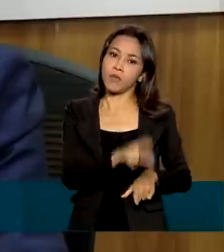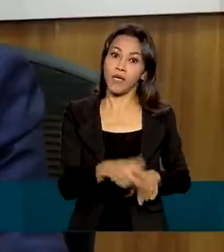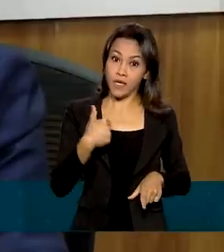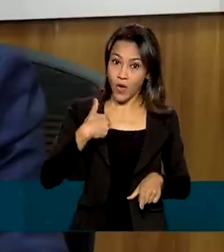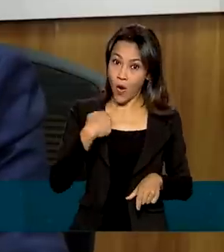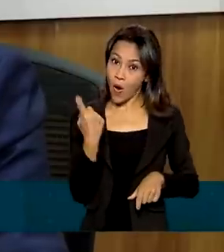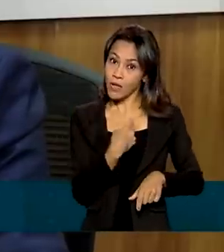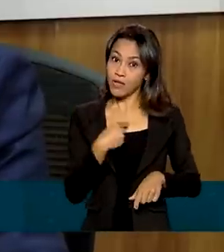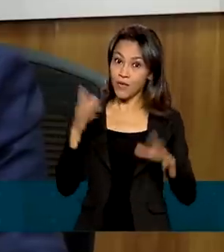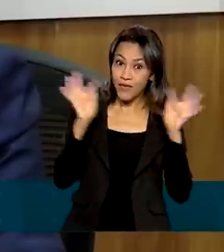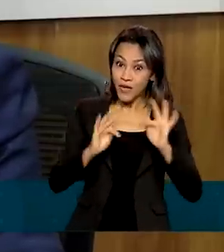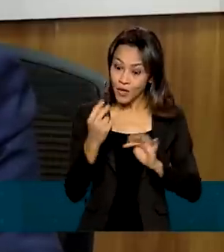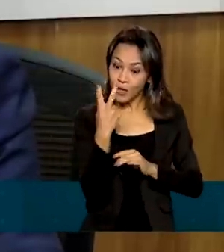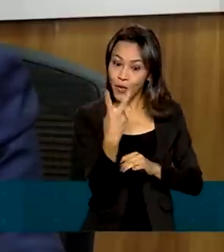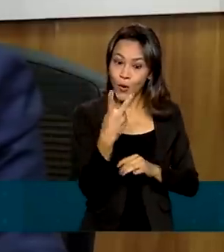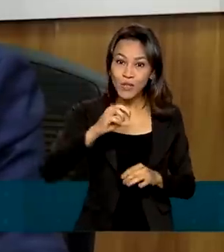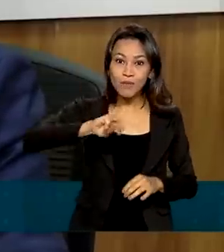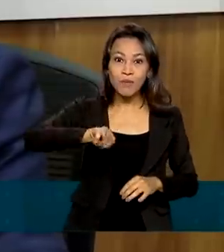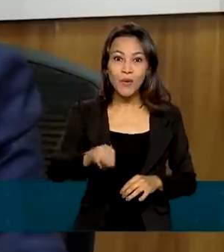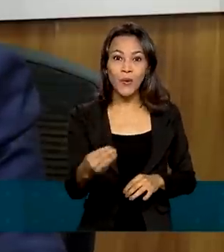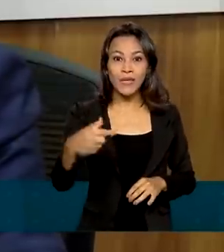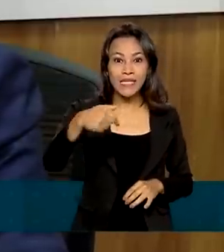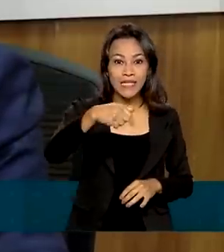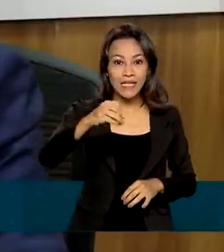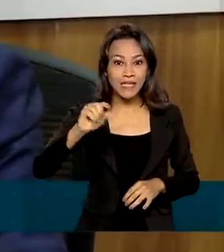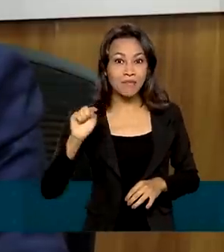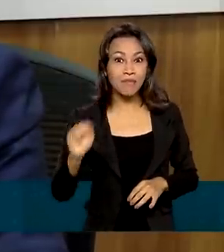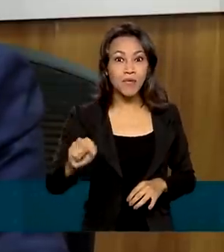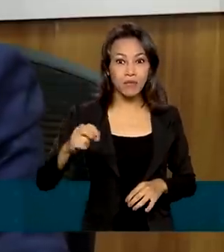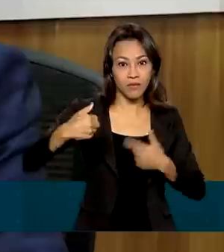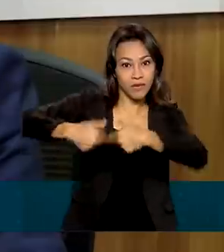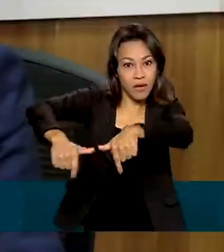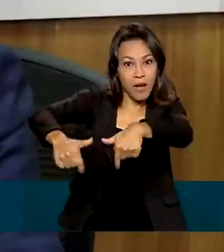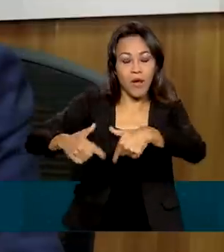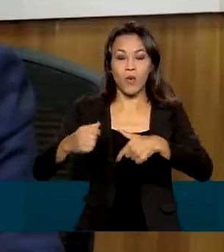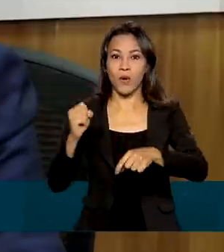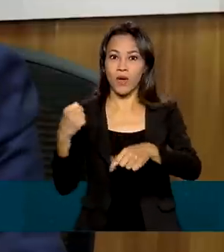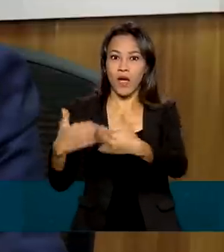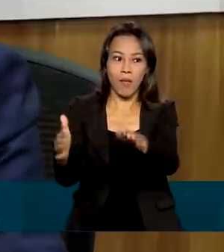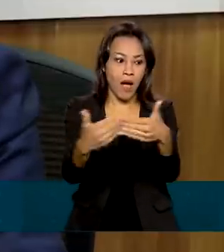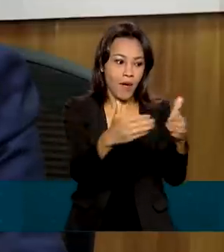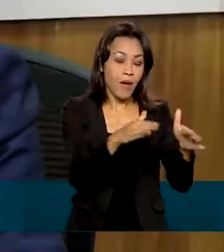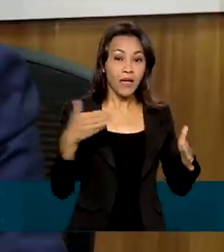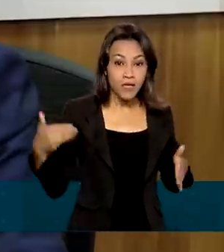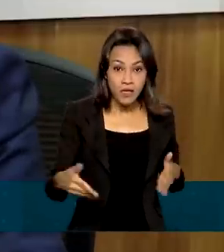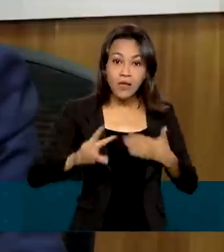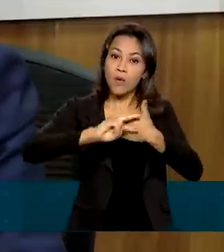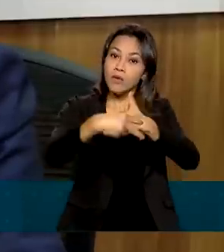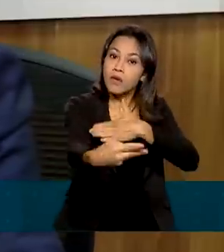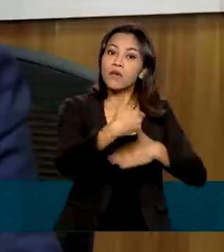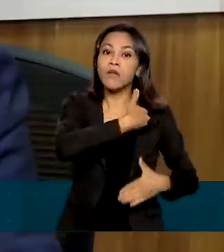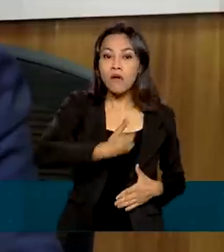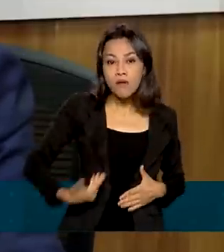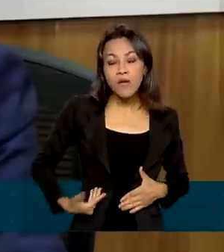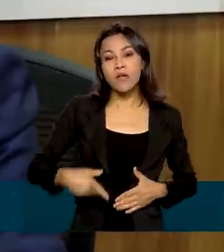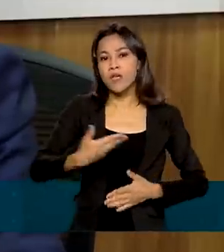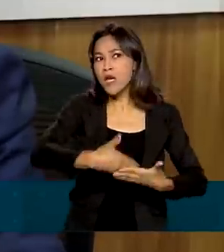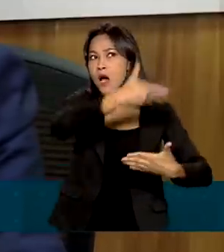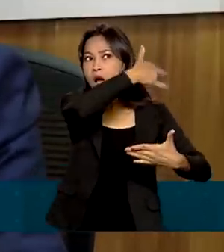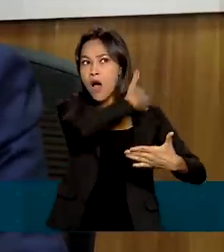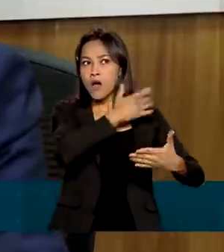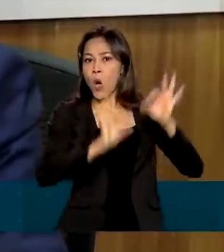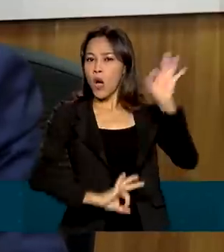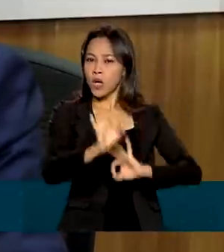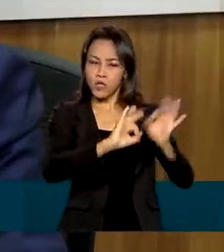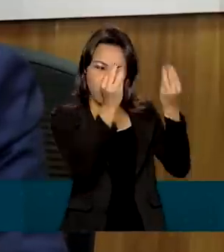com esses 2 milhões e 730 mil empregos, porque isso é resultado de um governo que preparou uma série de programas com o único